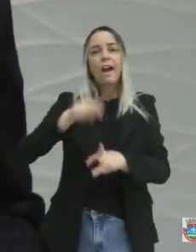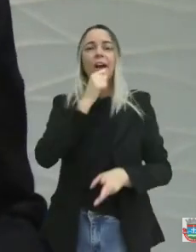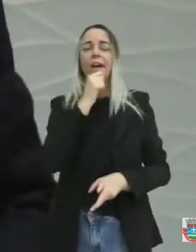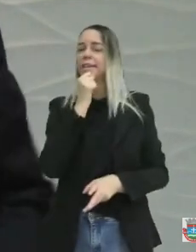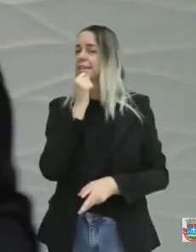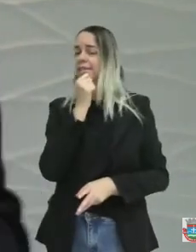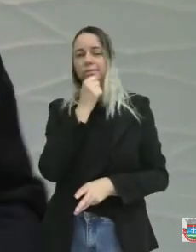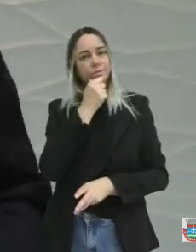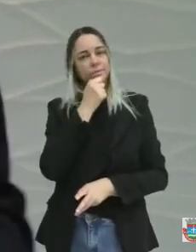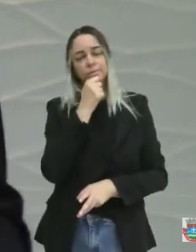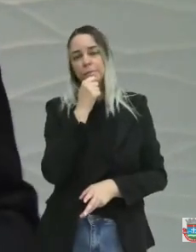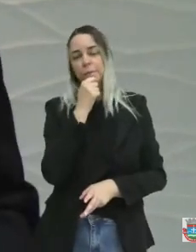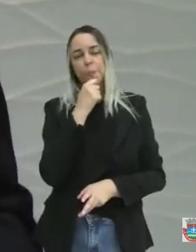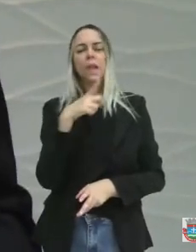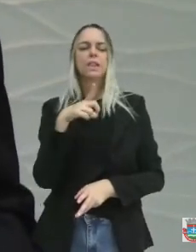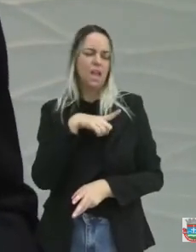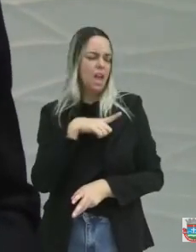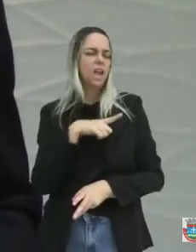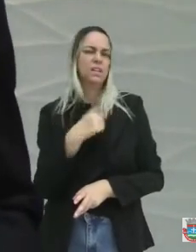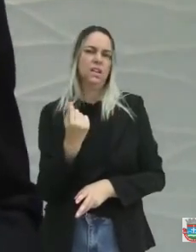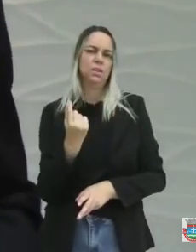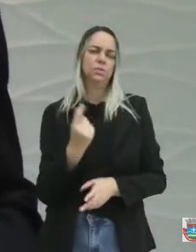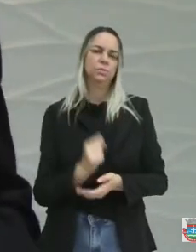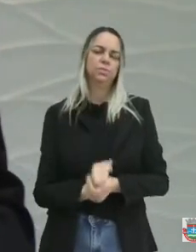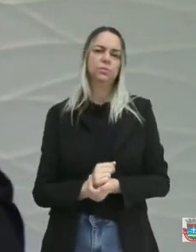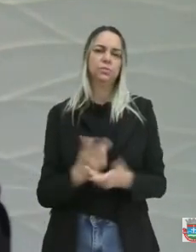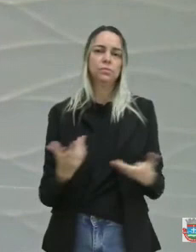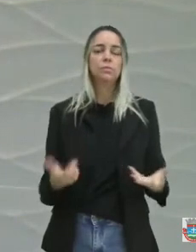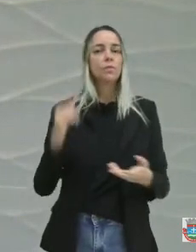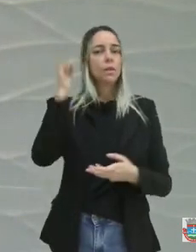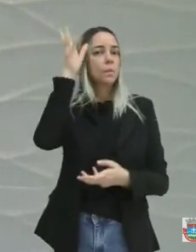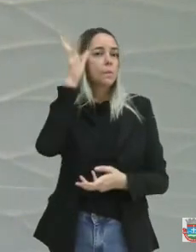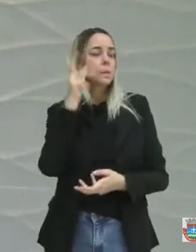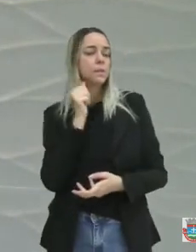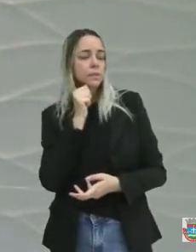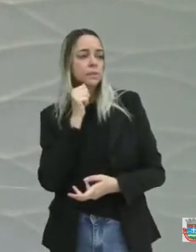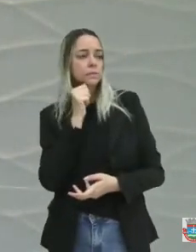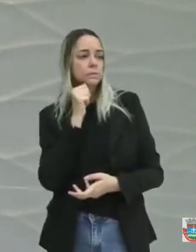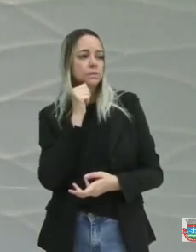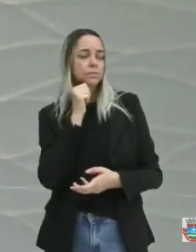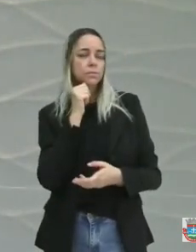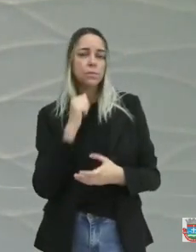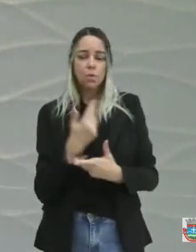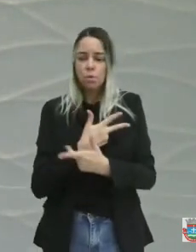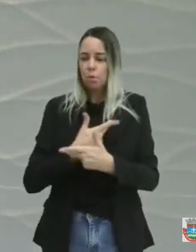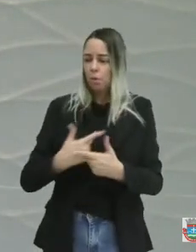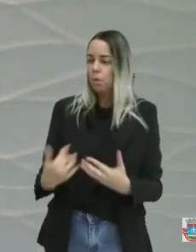existindo recurso. E o empresário Zé Almeida colocando material nas ruas.